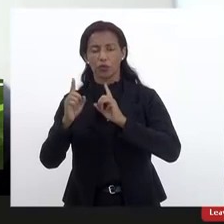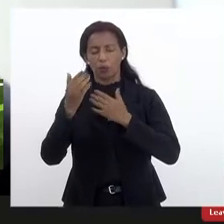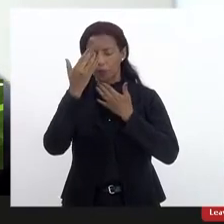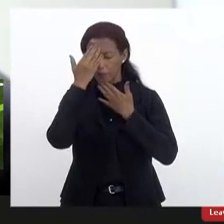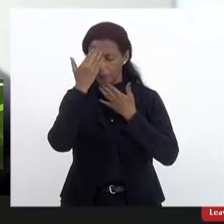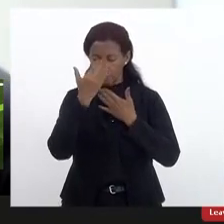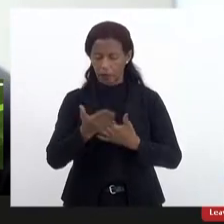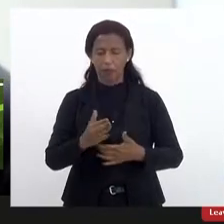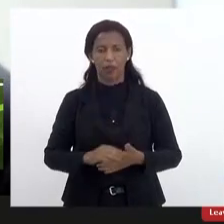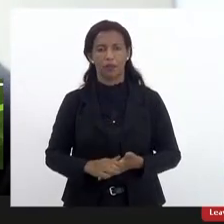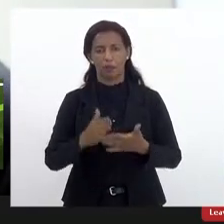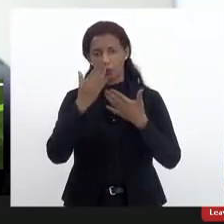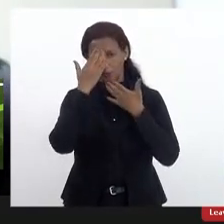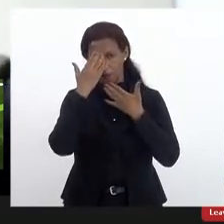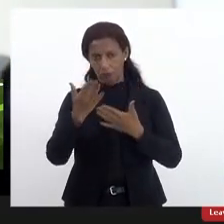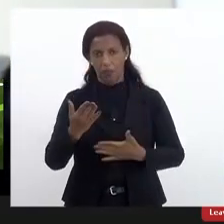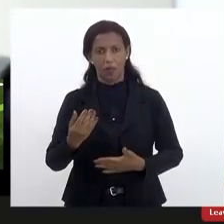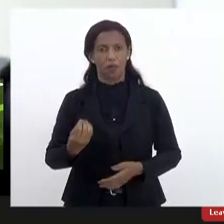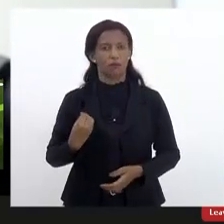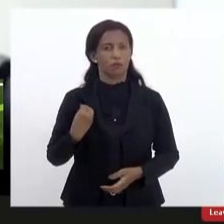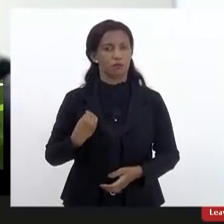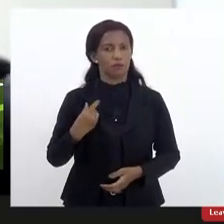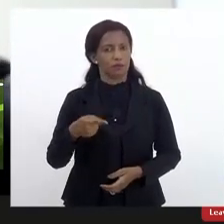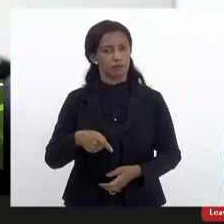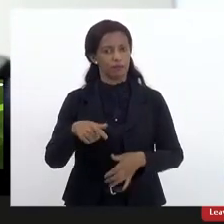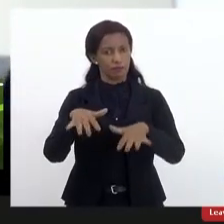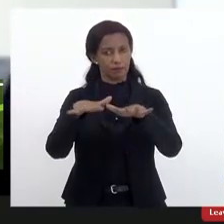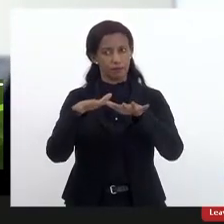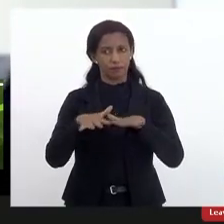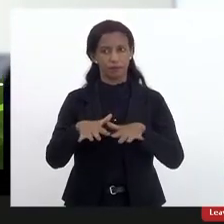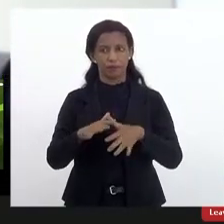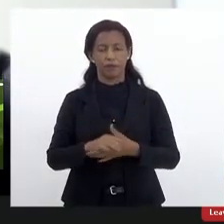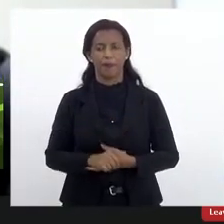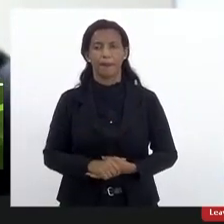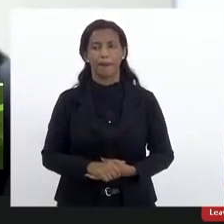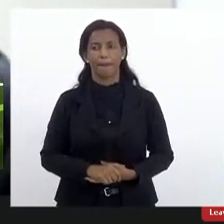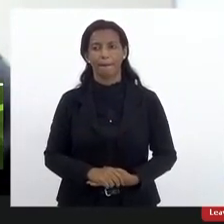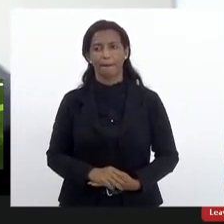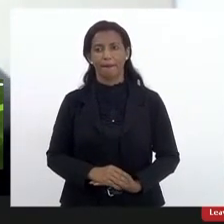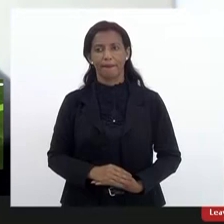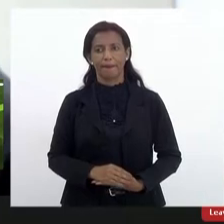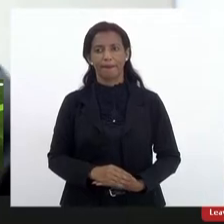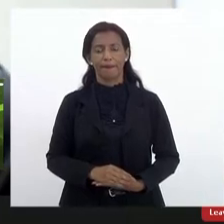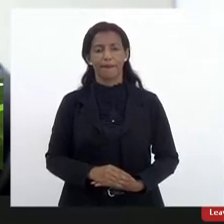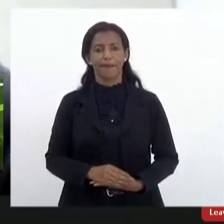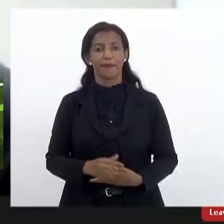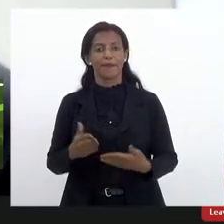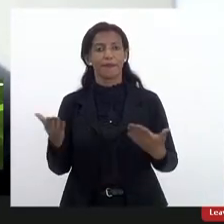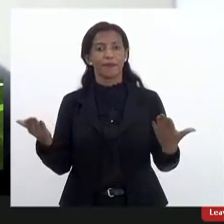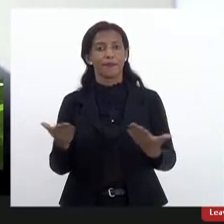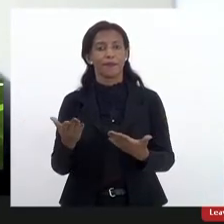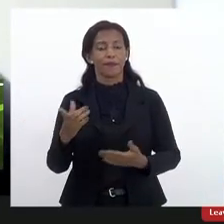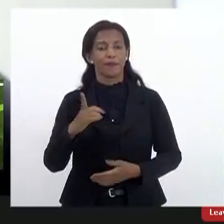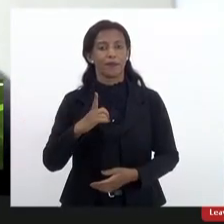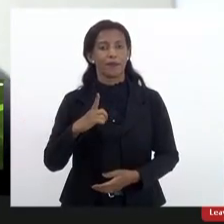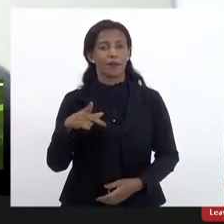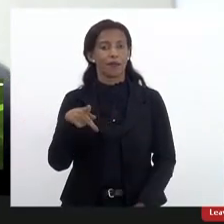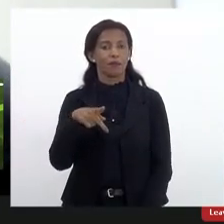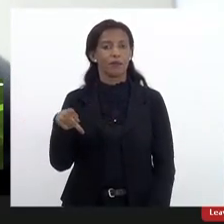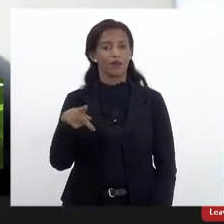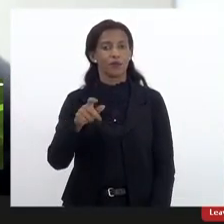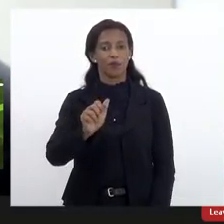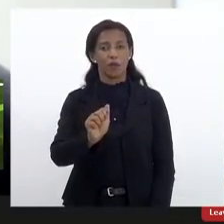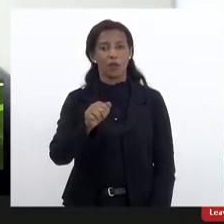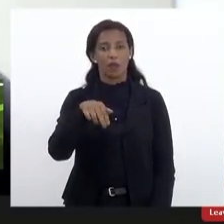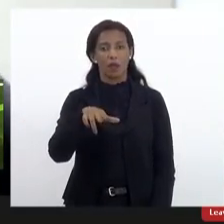obrigado e obrigado pela presença aqui na nossa audiência bom eu agora temos aqui a professora Ana Karina fazer uso